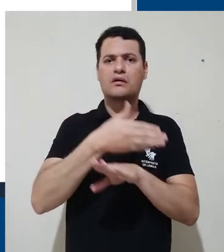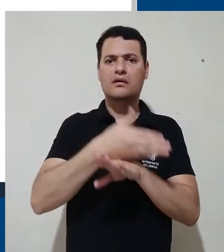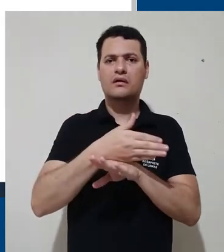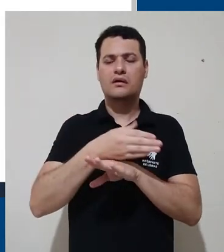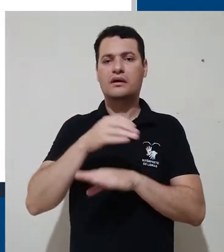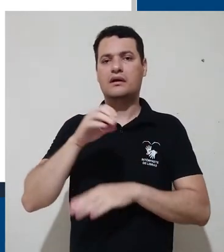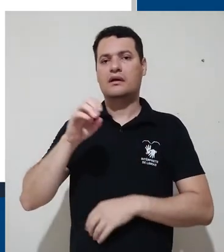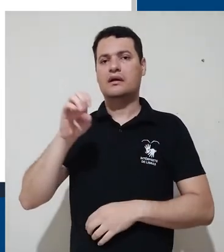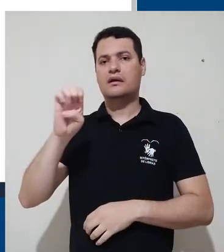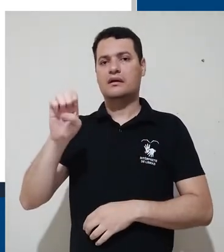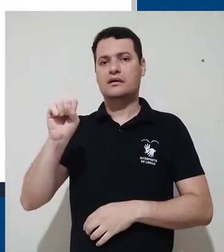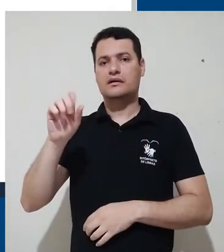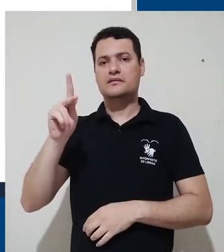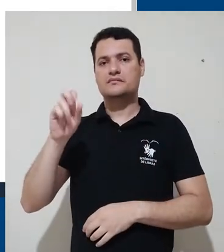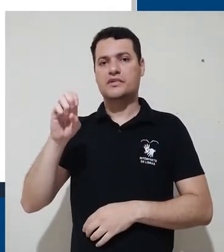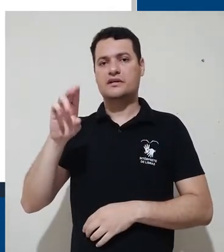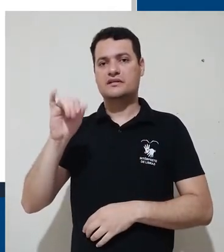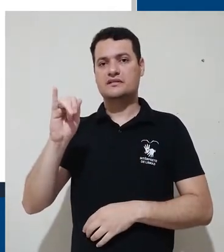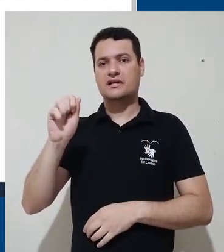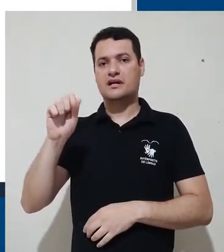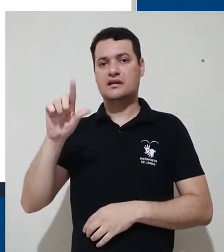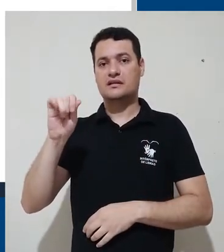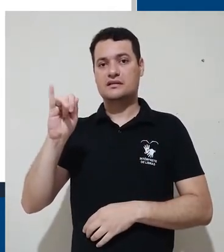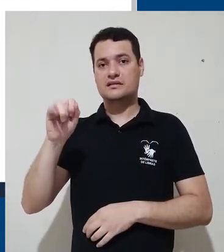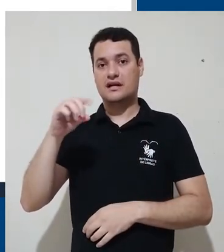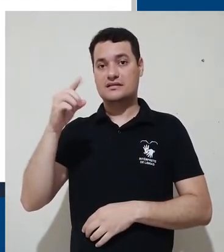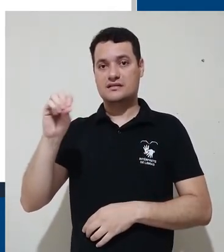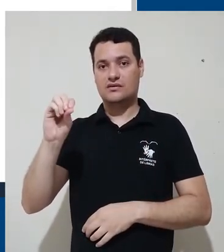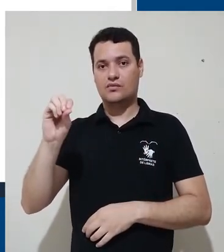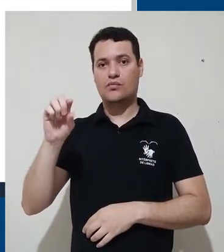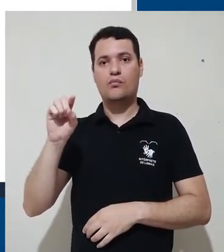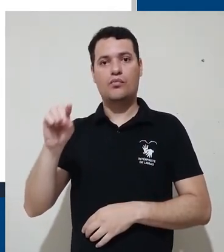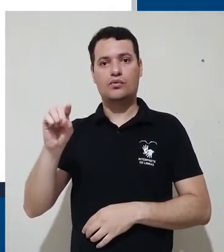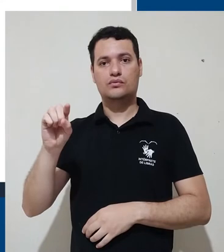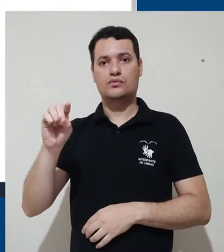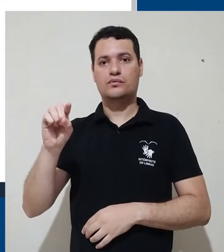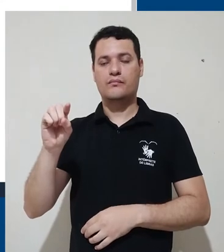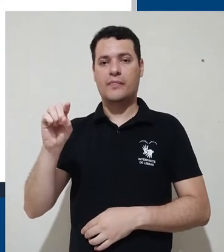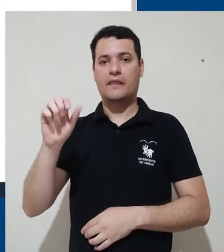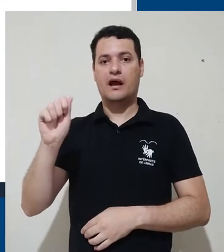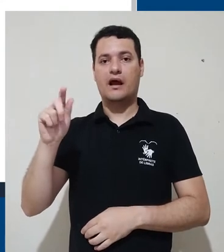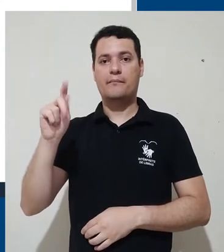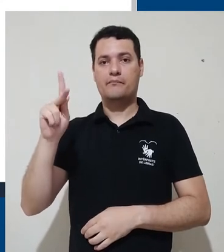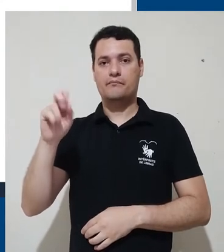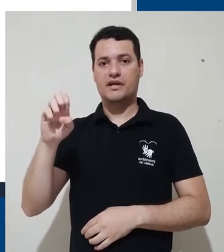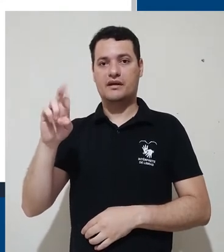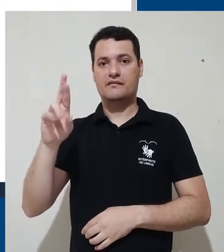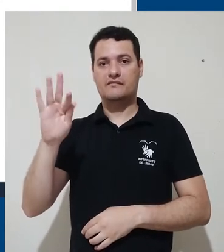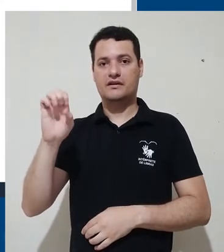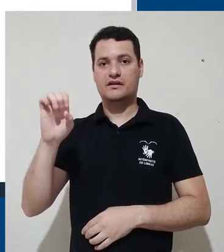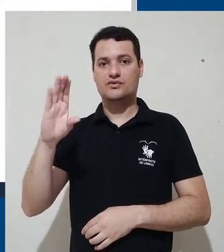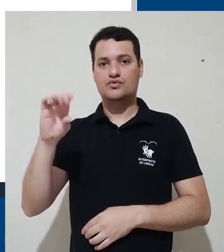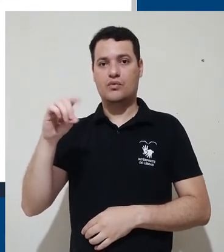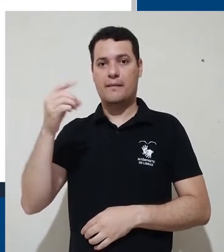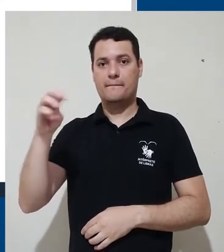acessada no endereço especialização.aperfeiçoamento.ufis.br Só que sem os acentos.